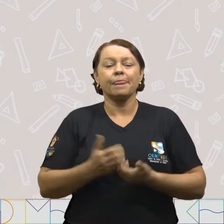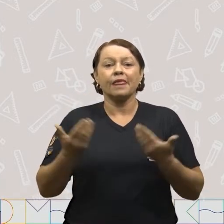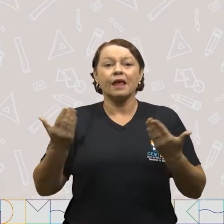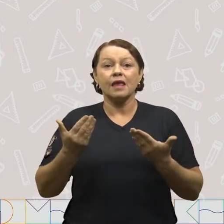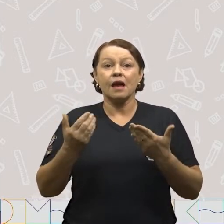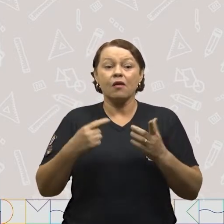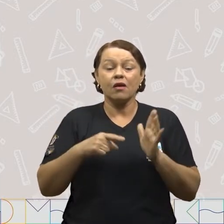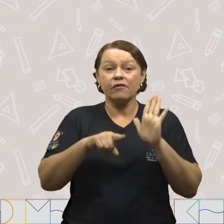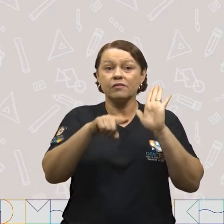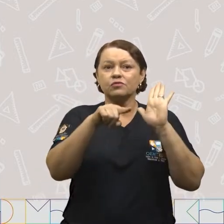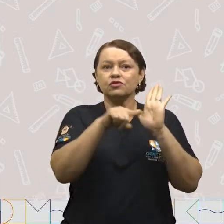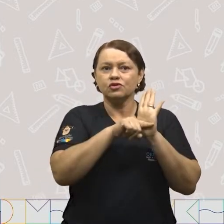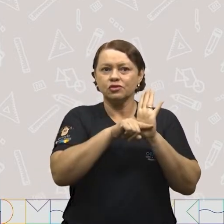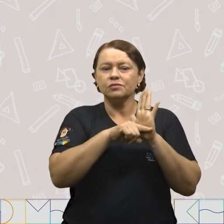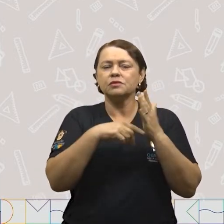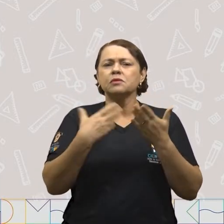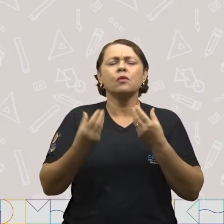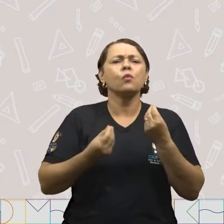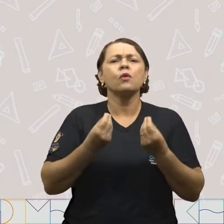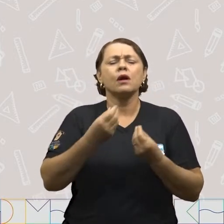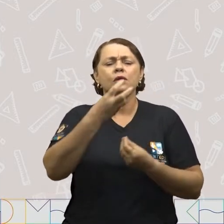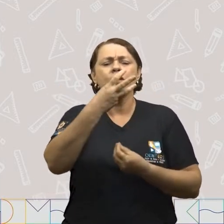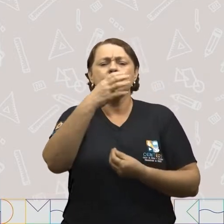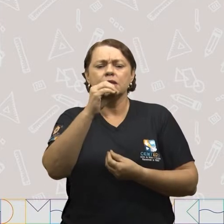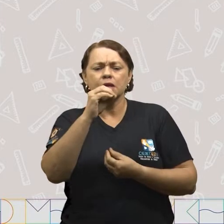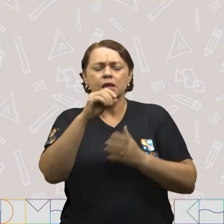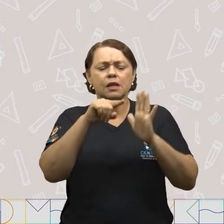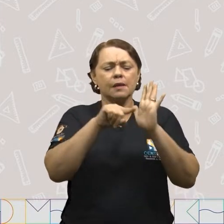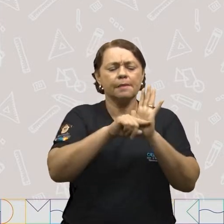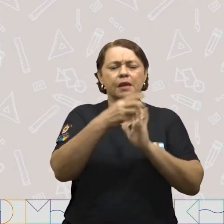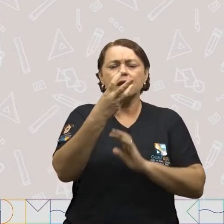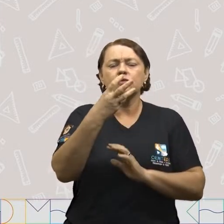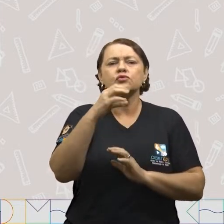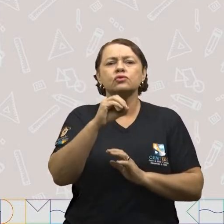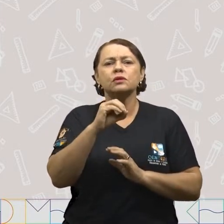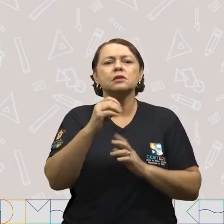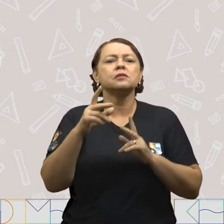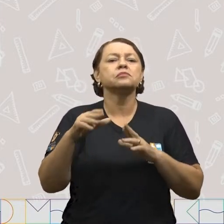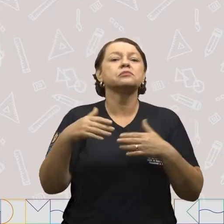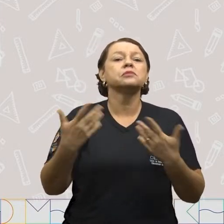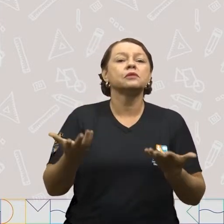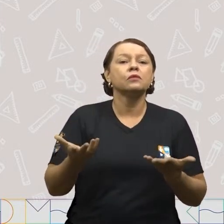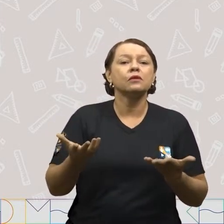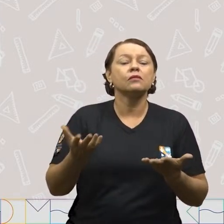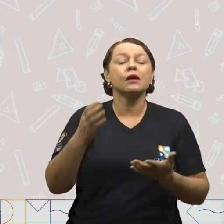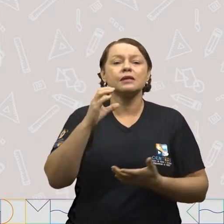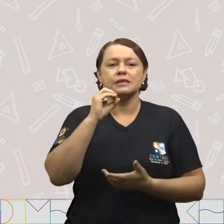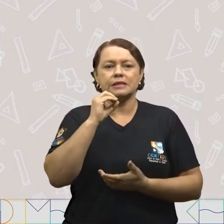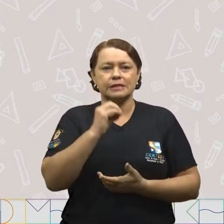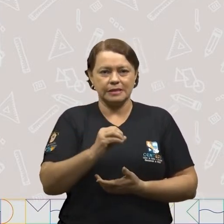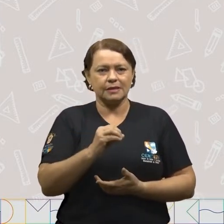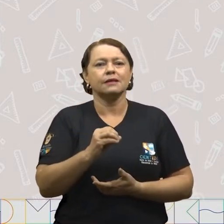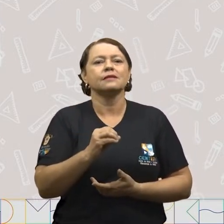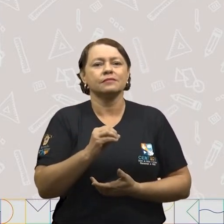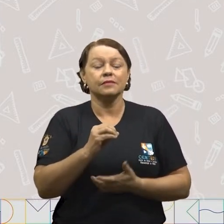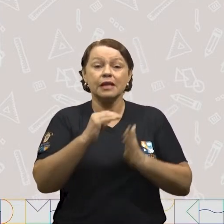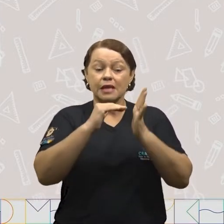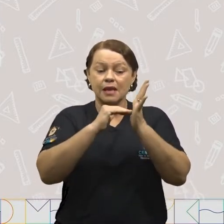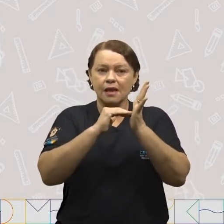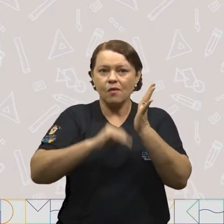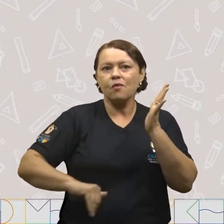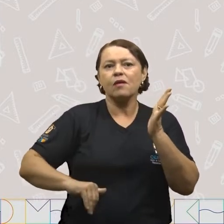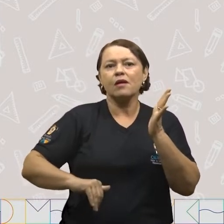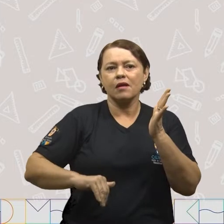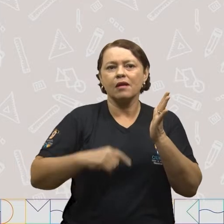subtração. Me diga aí, quanto que é trinta menos trinta? Trinta igual a zero, que é o